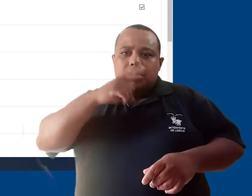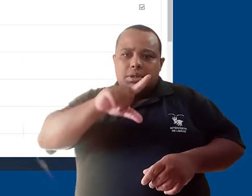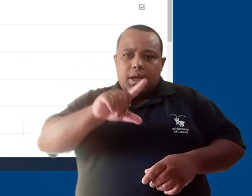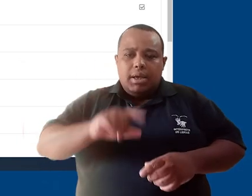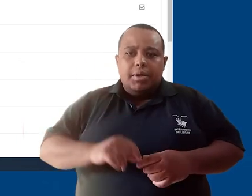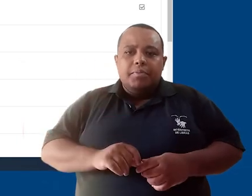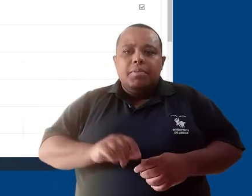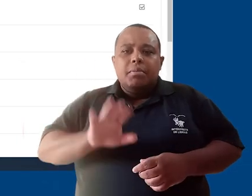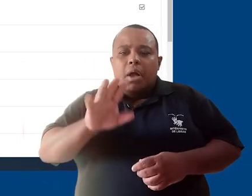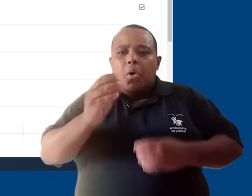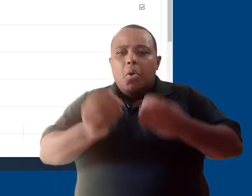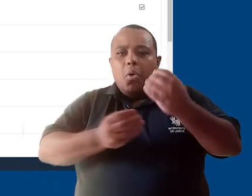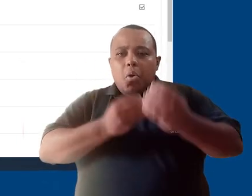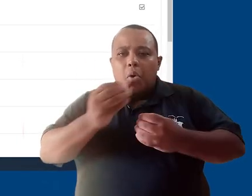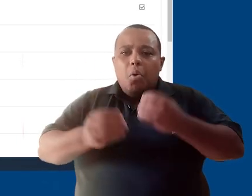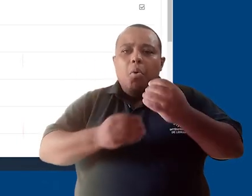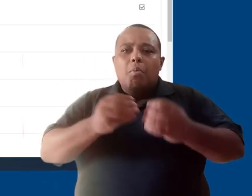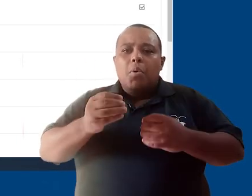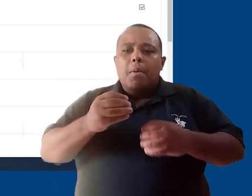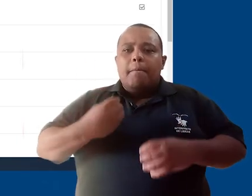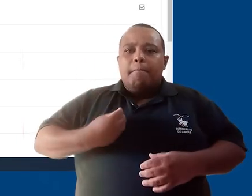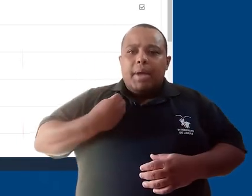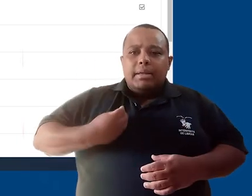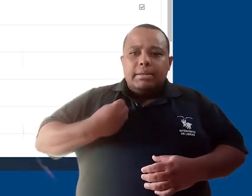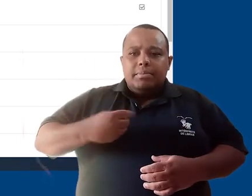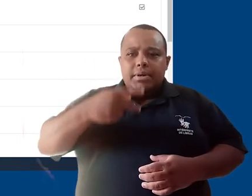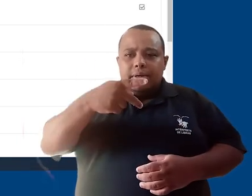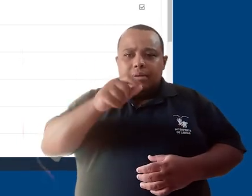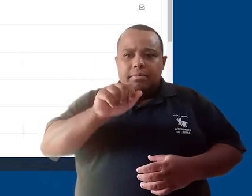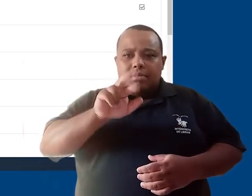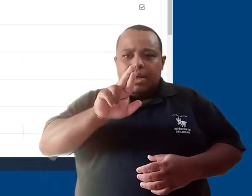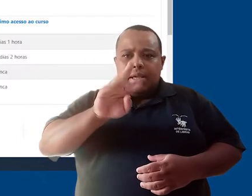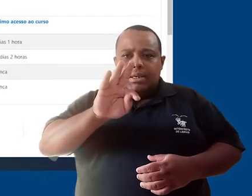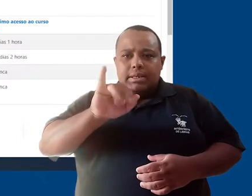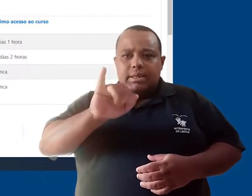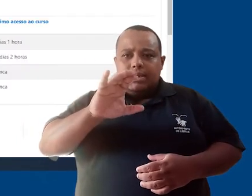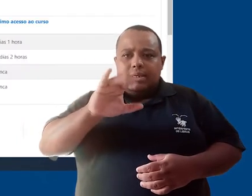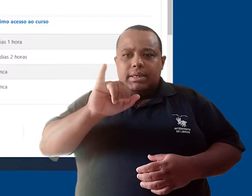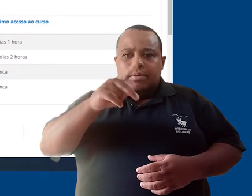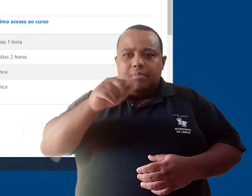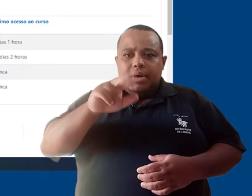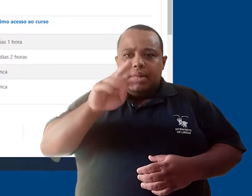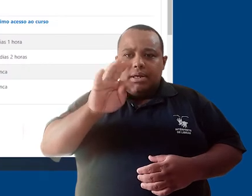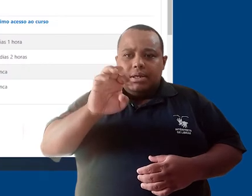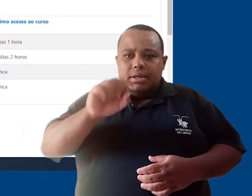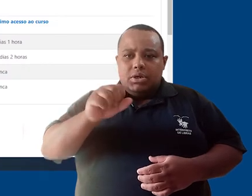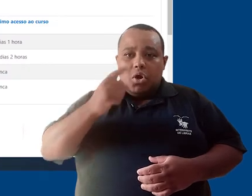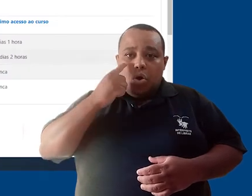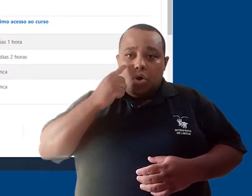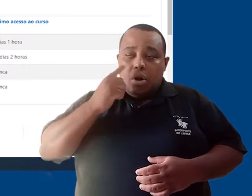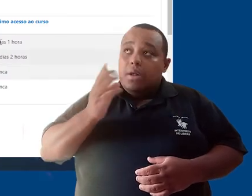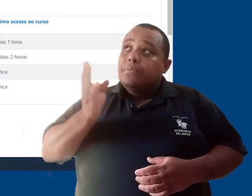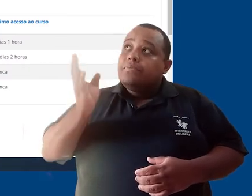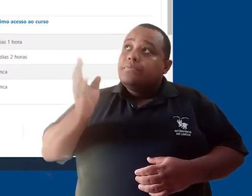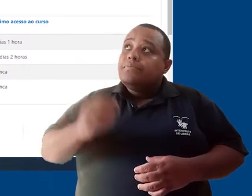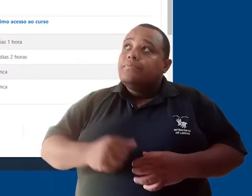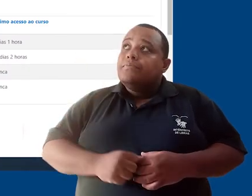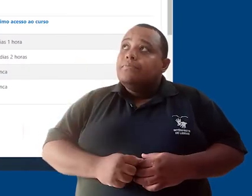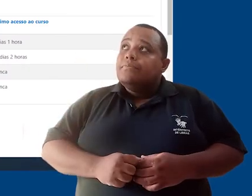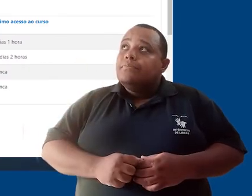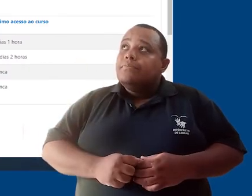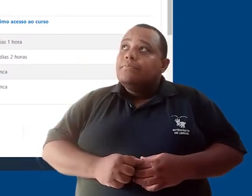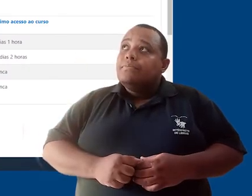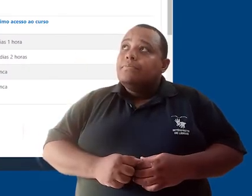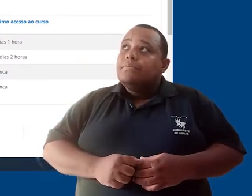estamos aqui para aprender sobre participantes, então podemos clicar sobre participantes. Reparem que, como também tem uma